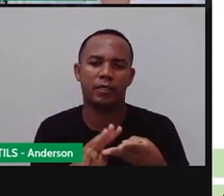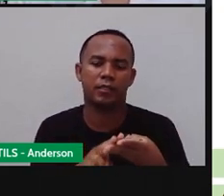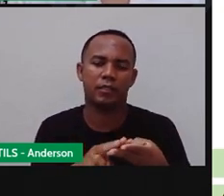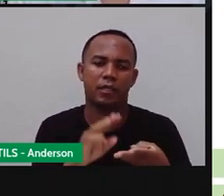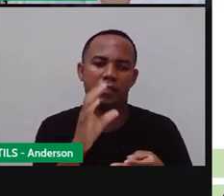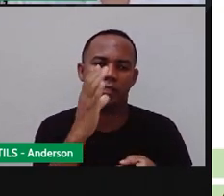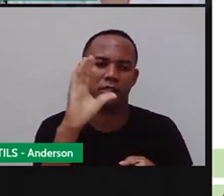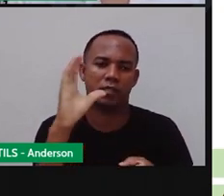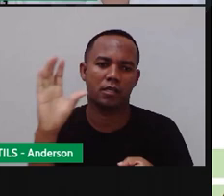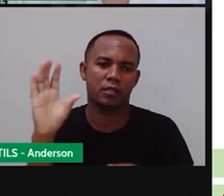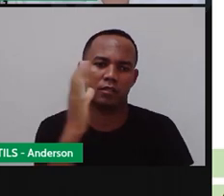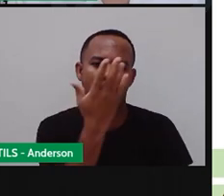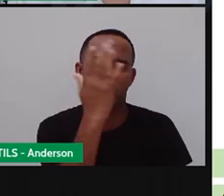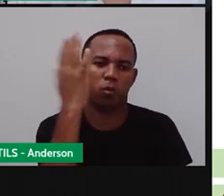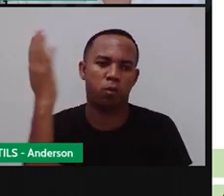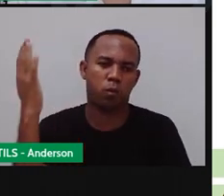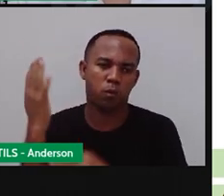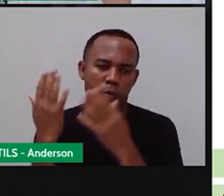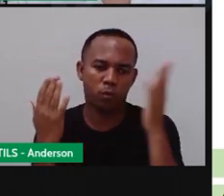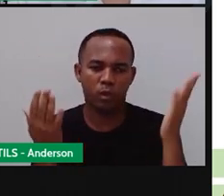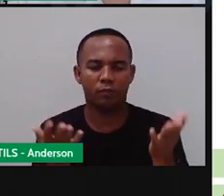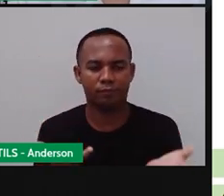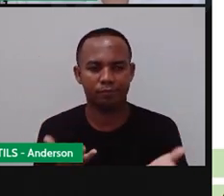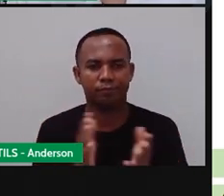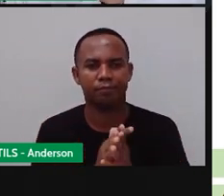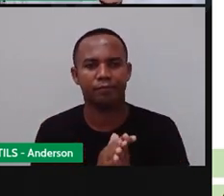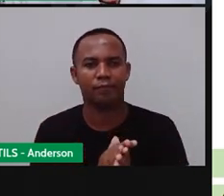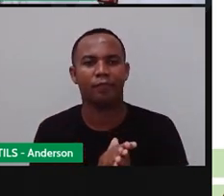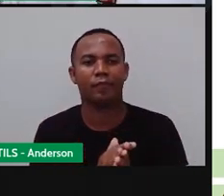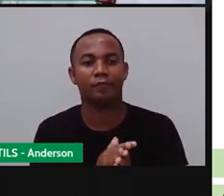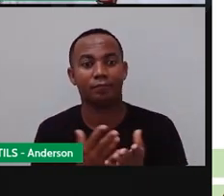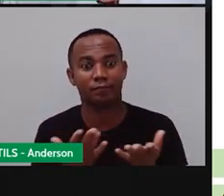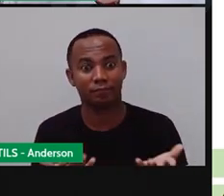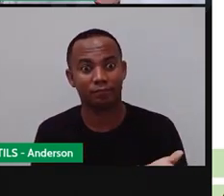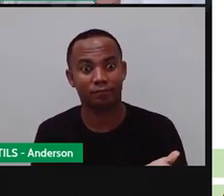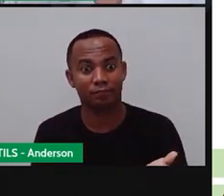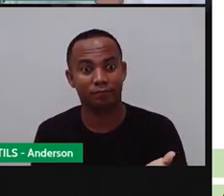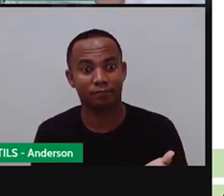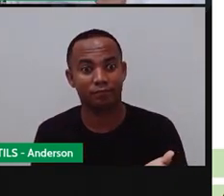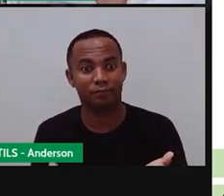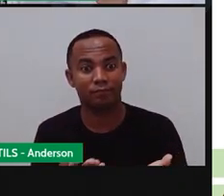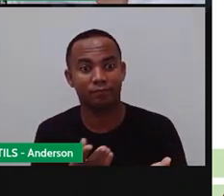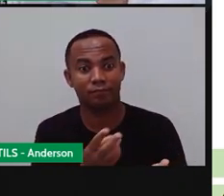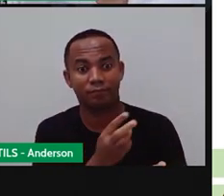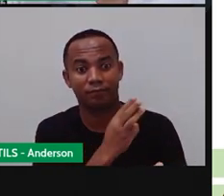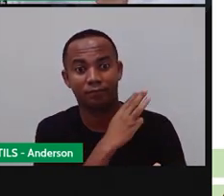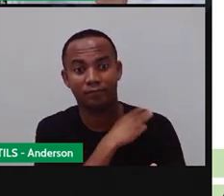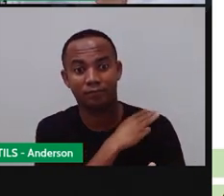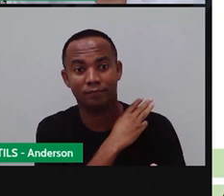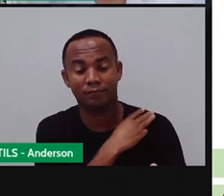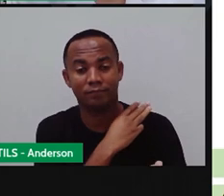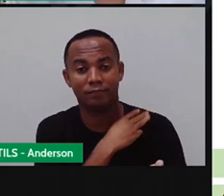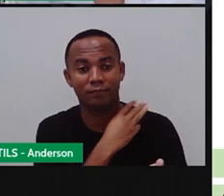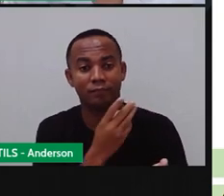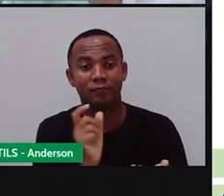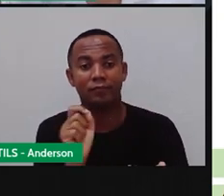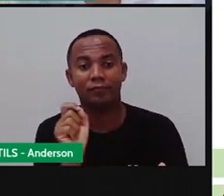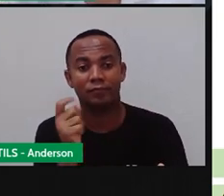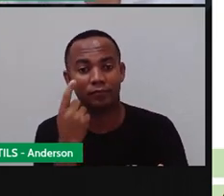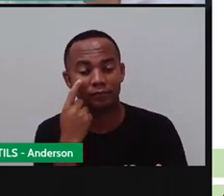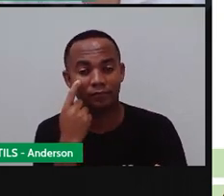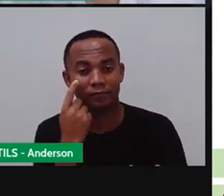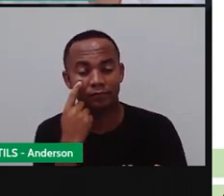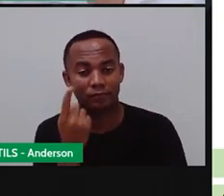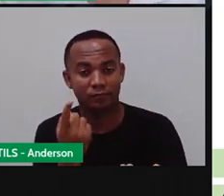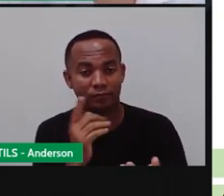ciências da natureza, né? Vamos lá, terceiro ano. O que será, Anderson, sobre que vamos falar hoje em matemática? Temos aqui um relógio. Será